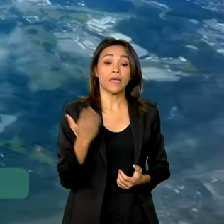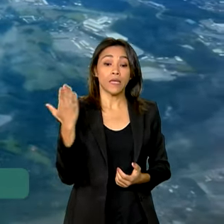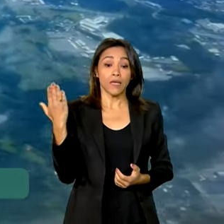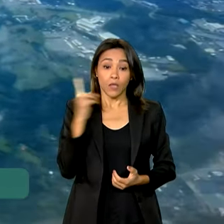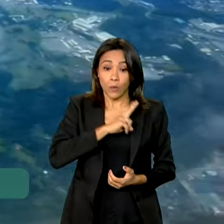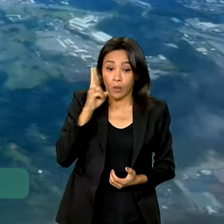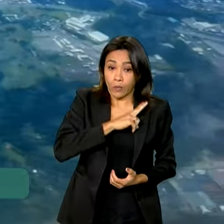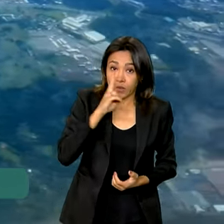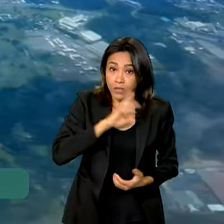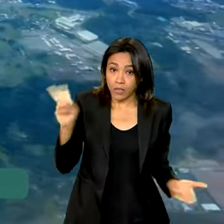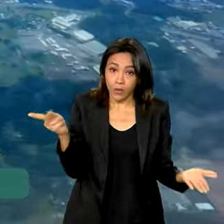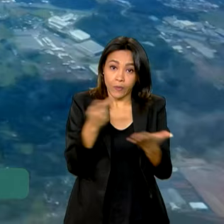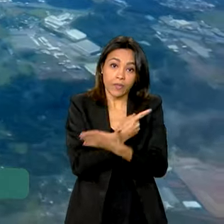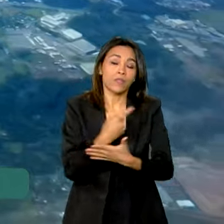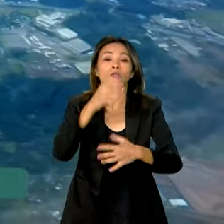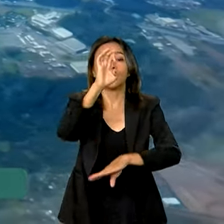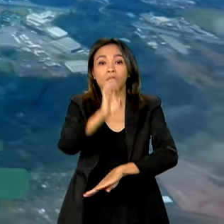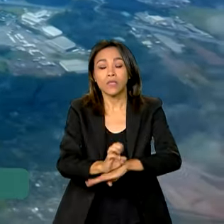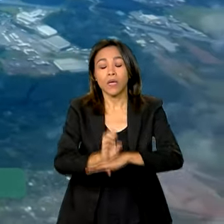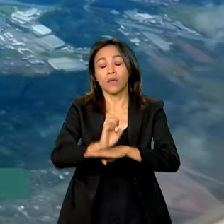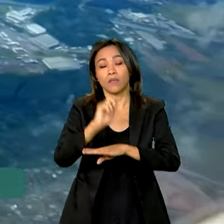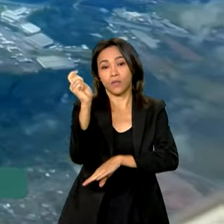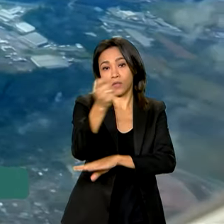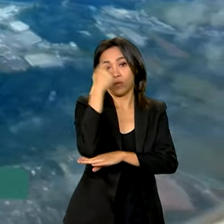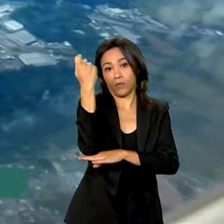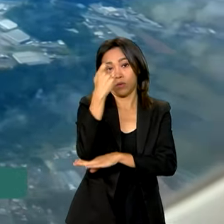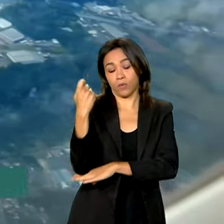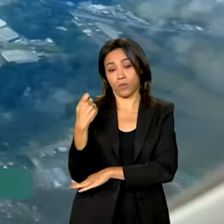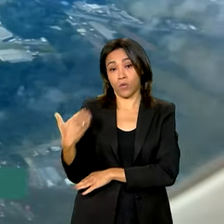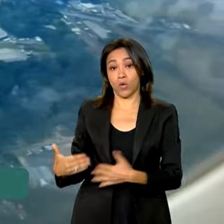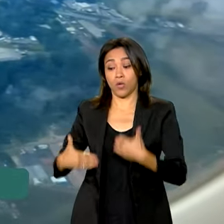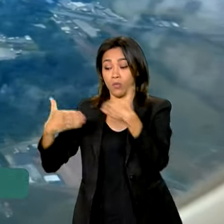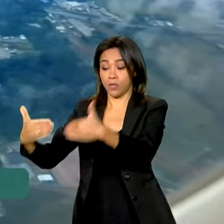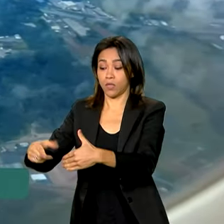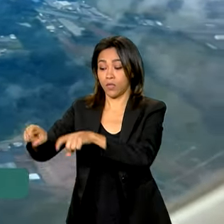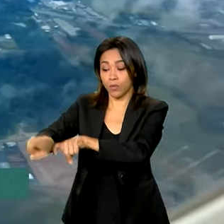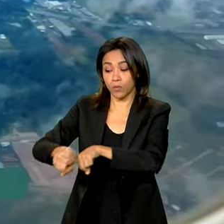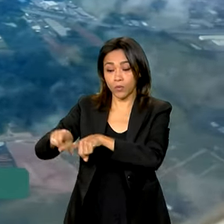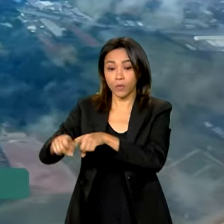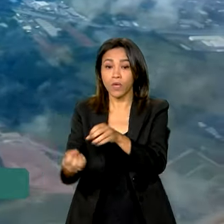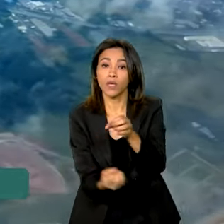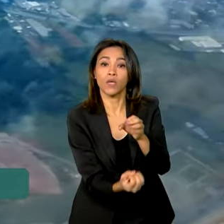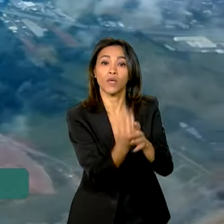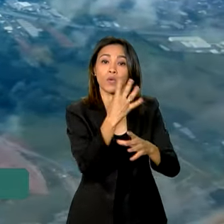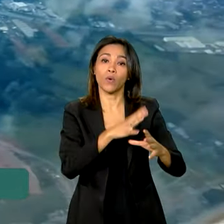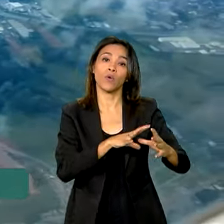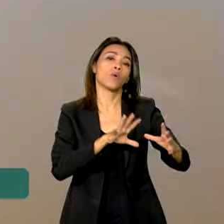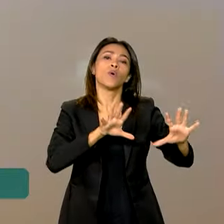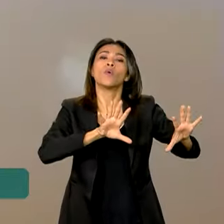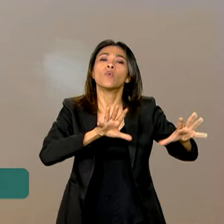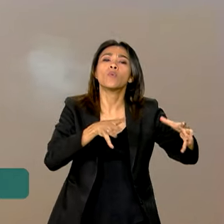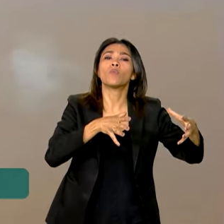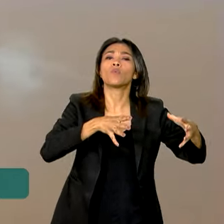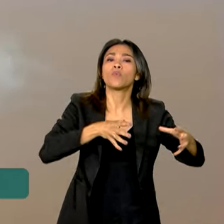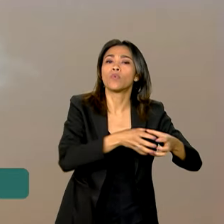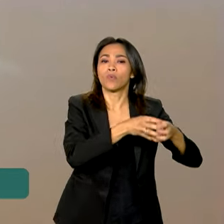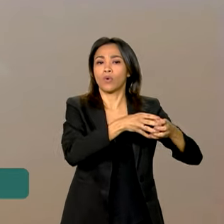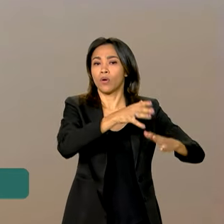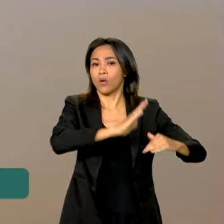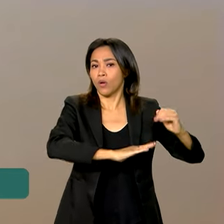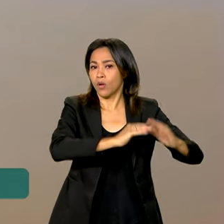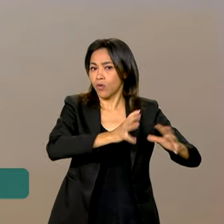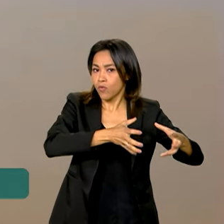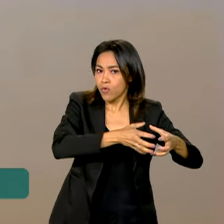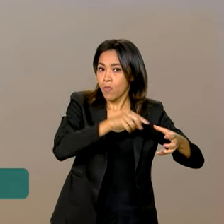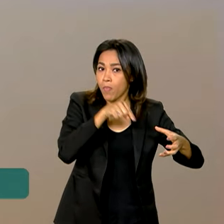emergência climática no Rio Grande do Sul, o Ministério da Agricultura instalou um gabinete itinerante no Estado para, juntamente com